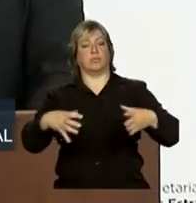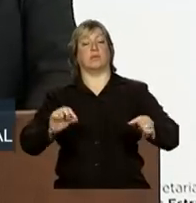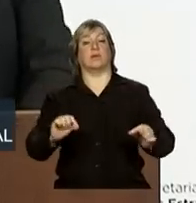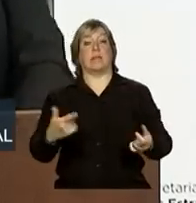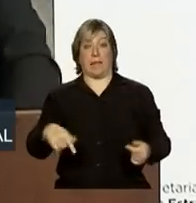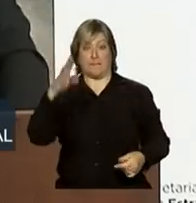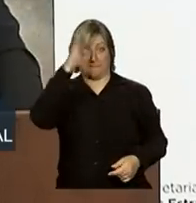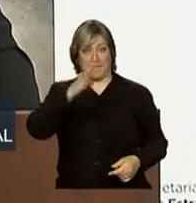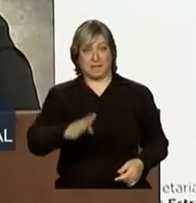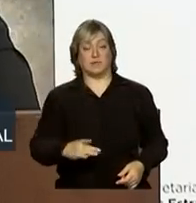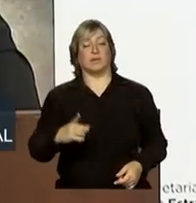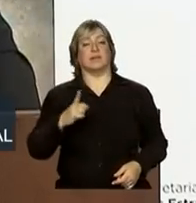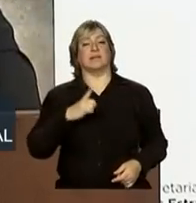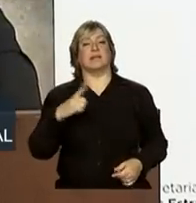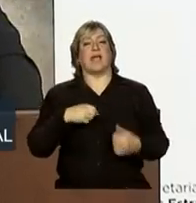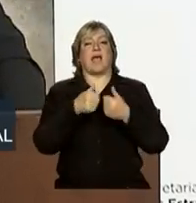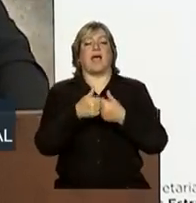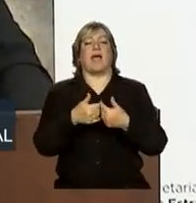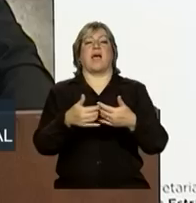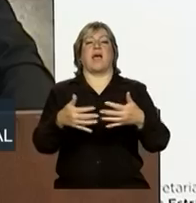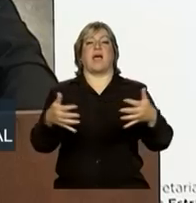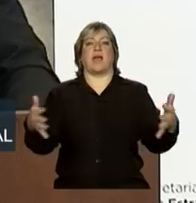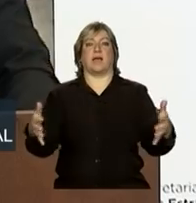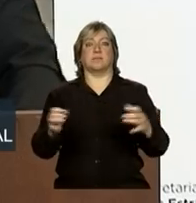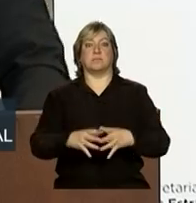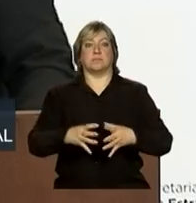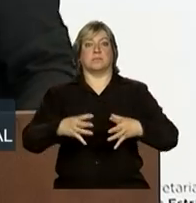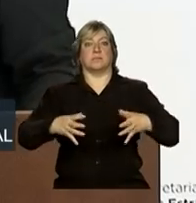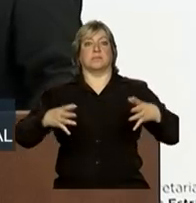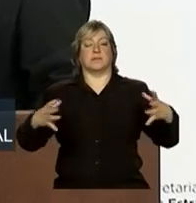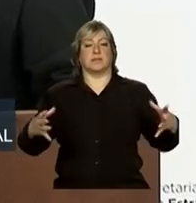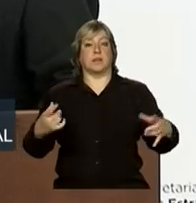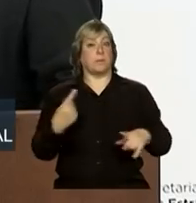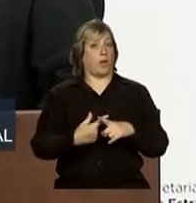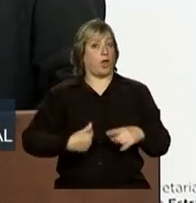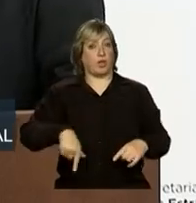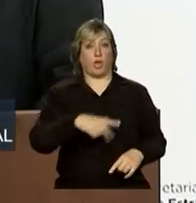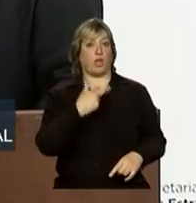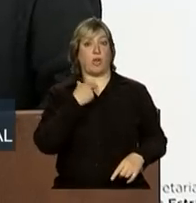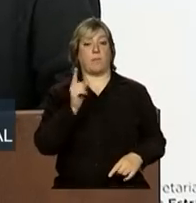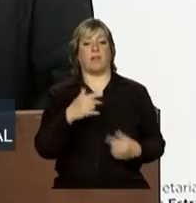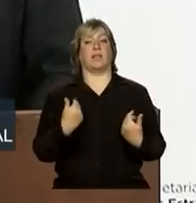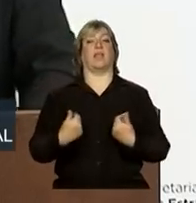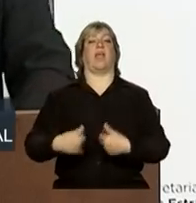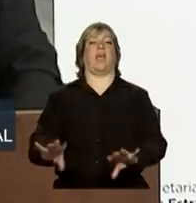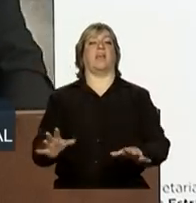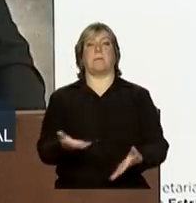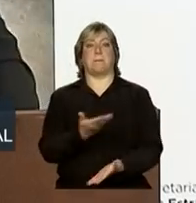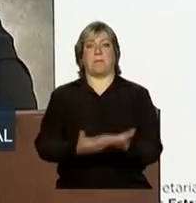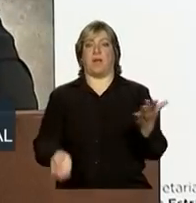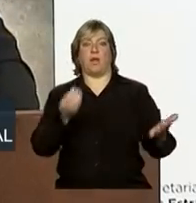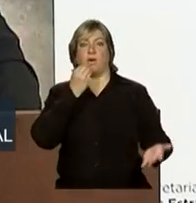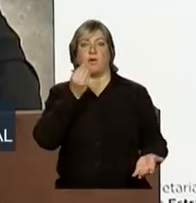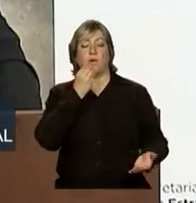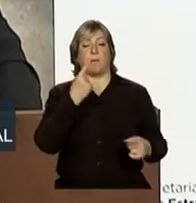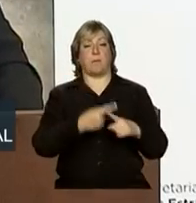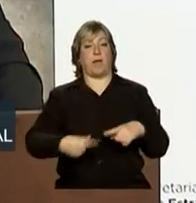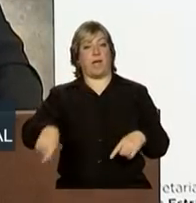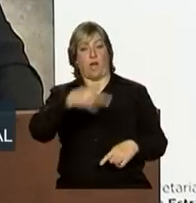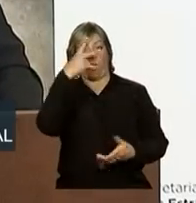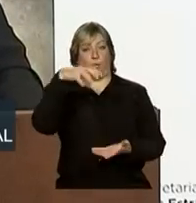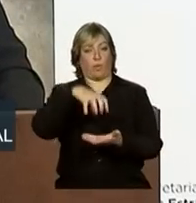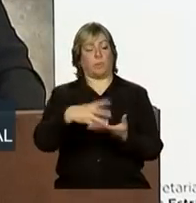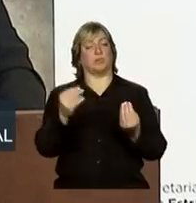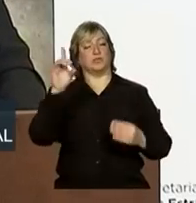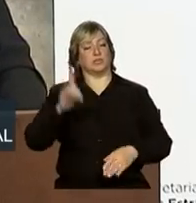uma janela, senador Crivella, que se acentua, que nós não podemos deixar passar. Nós e esta comunidade tão democrática